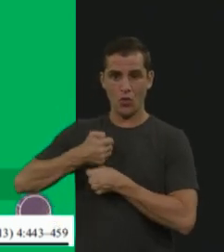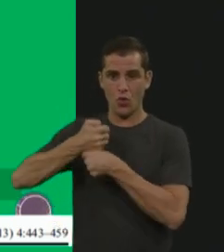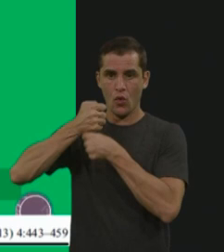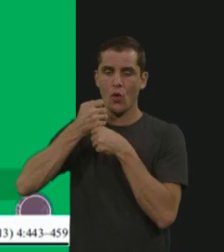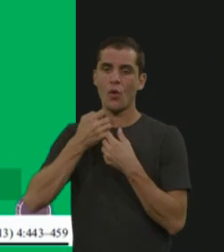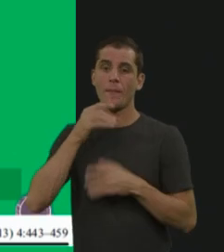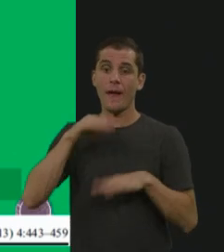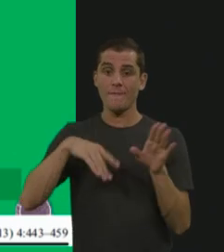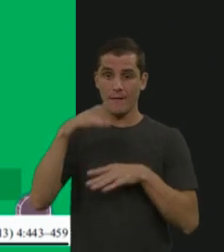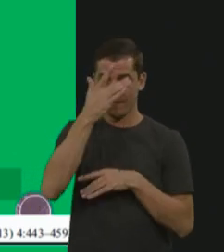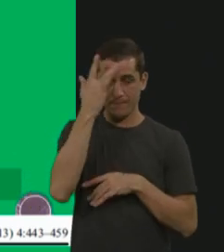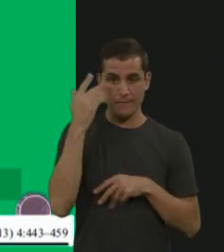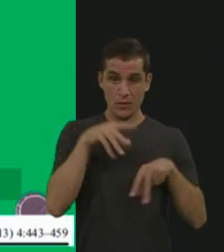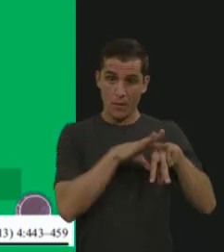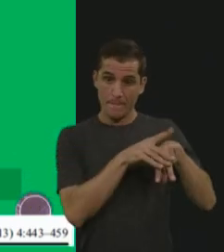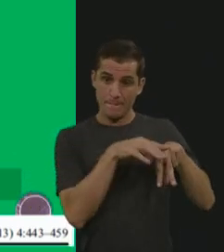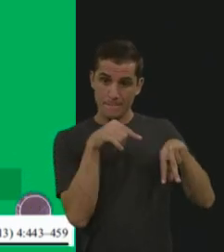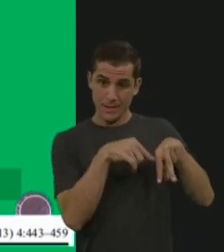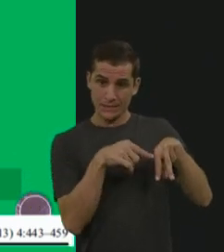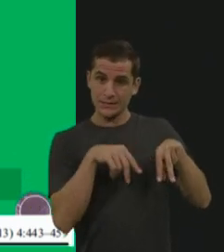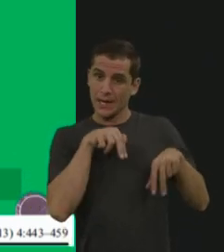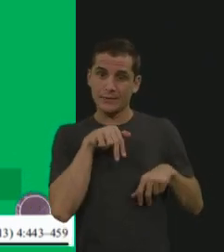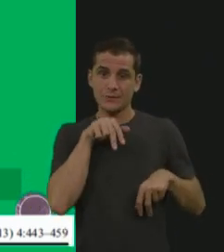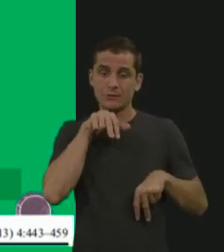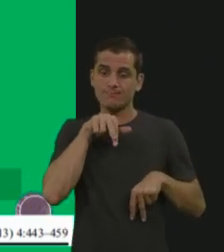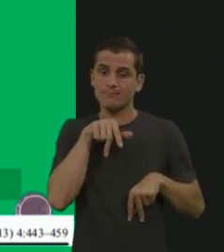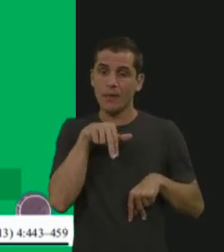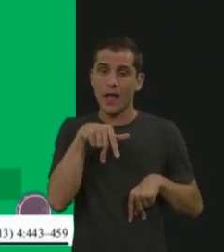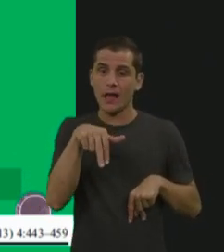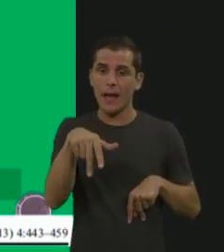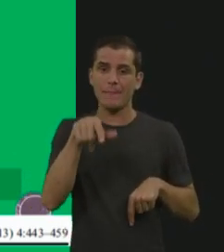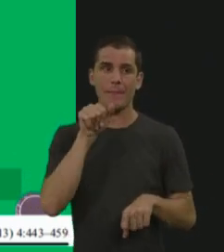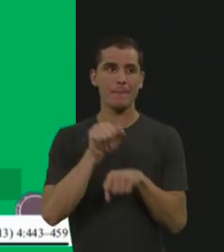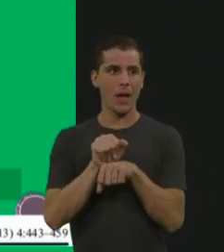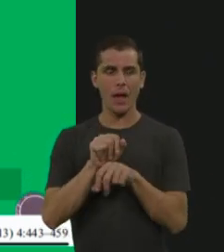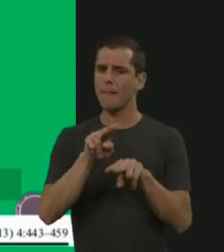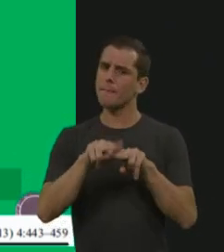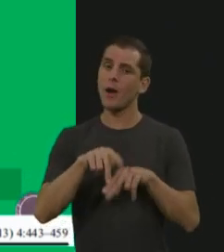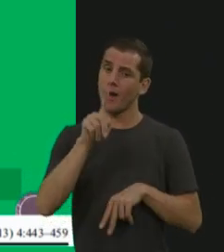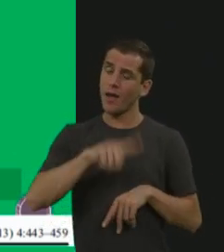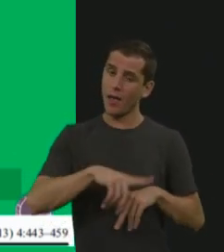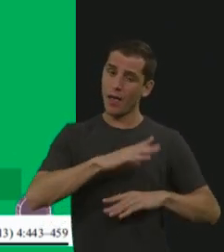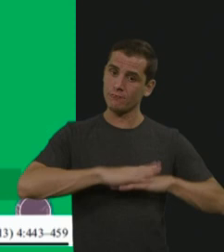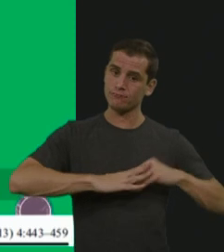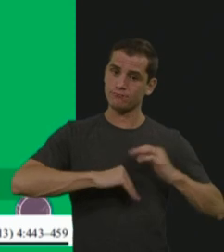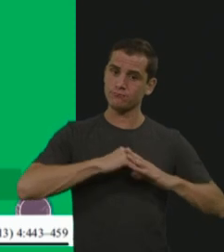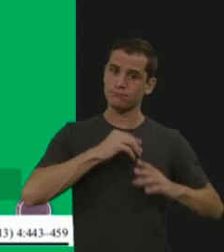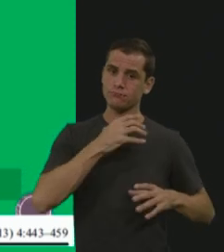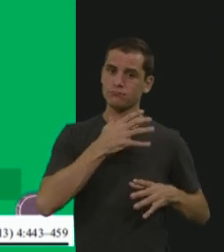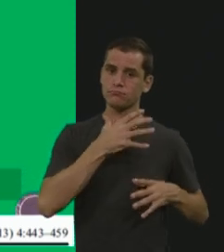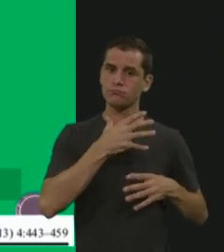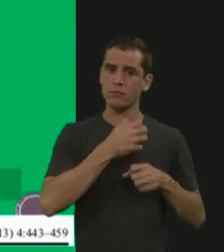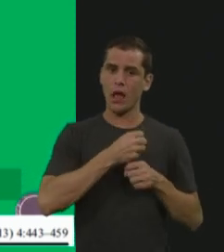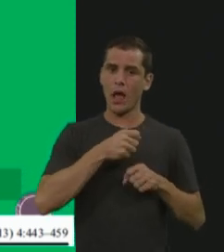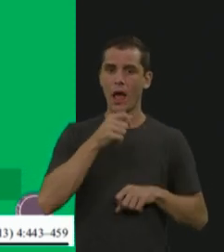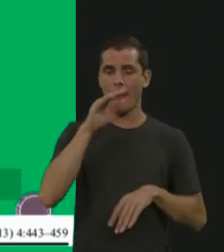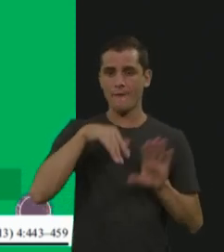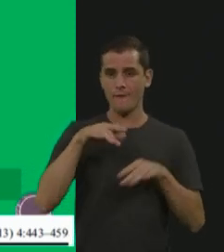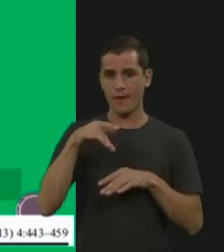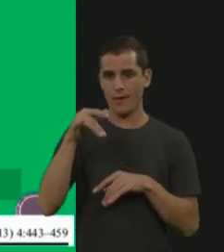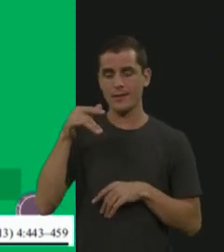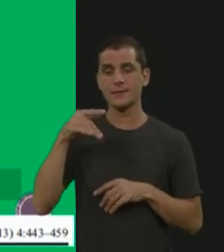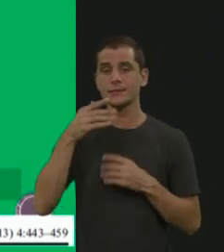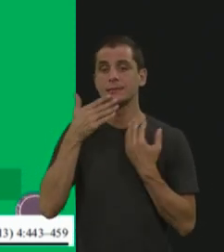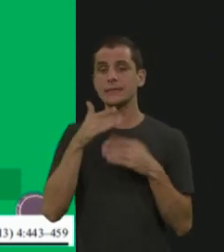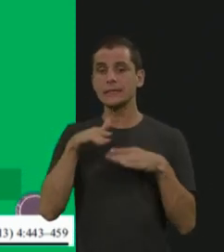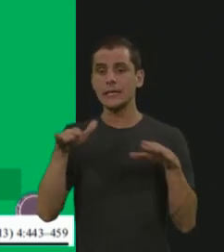de caminhar é por acúmulo dos gags, tá? Então, eles fazem a compressão medular e as crianças perdem os reflexos, perdem a capacidade de